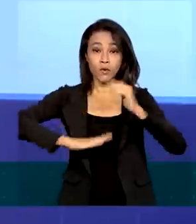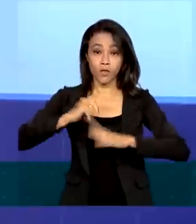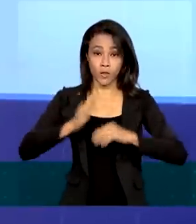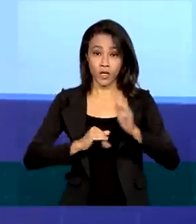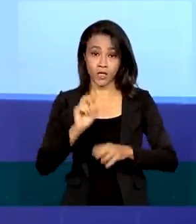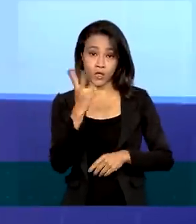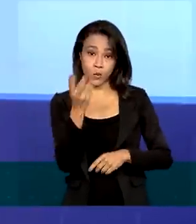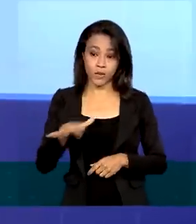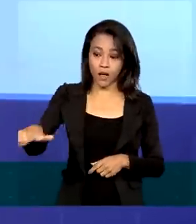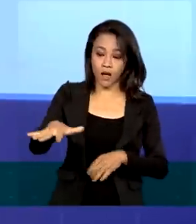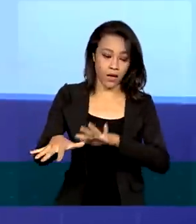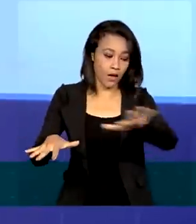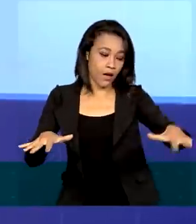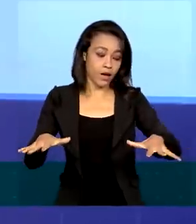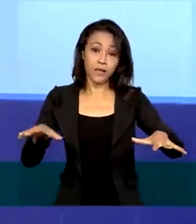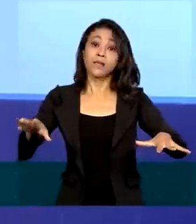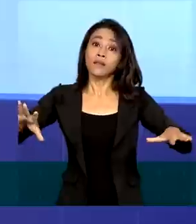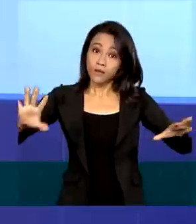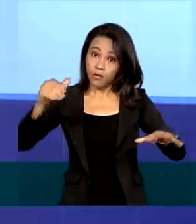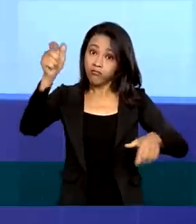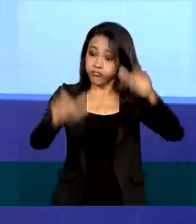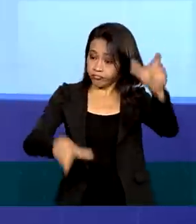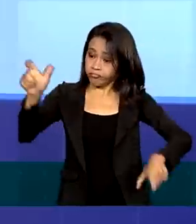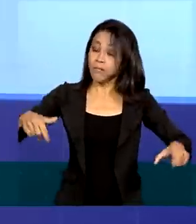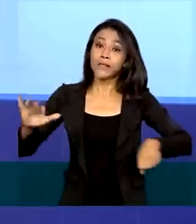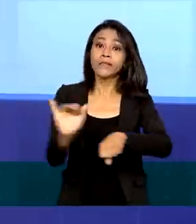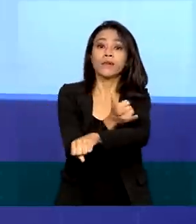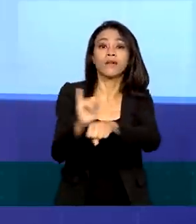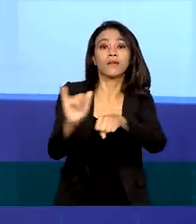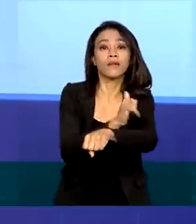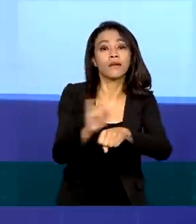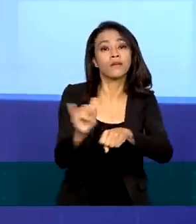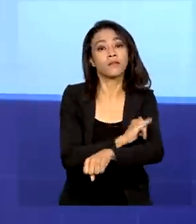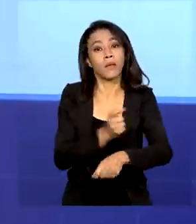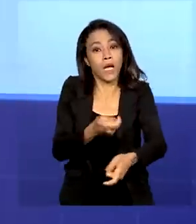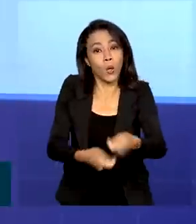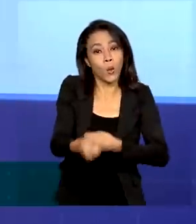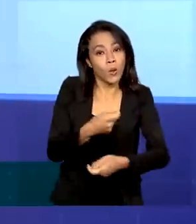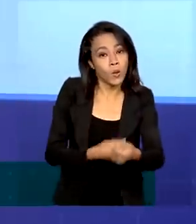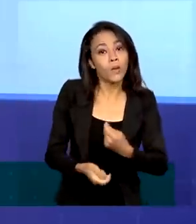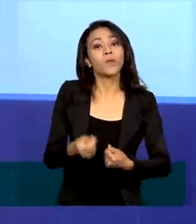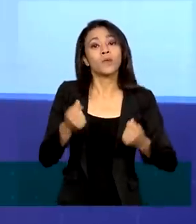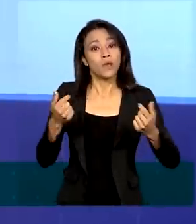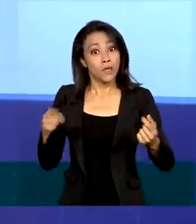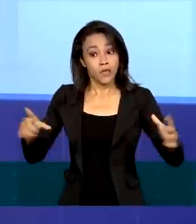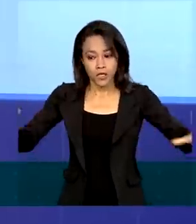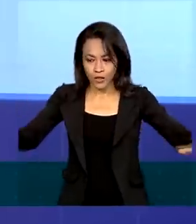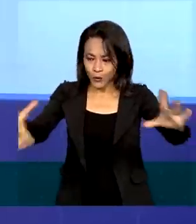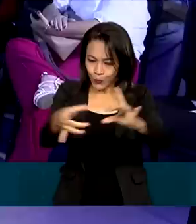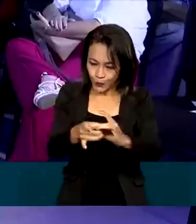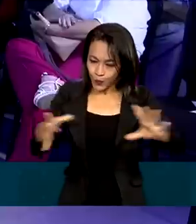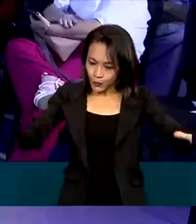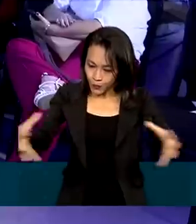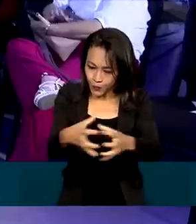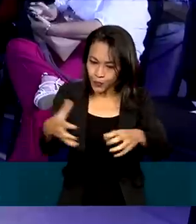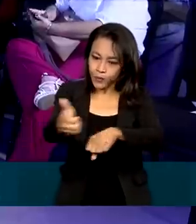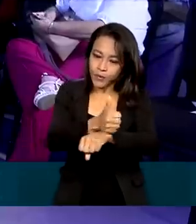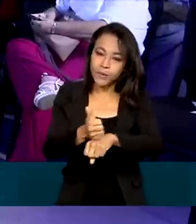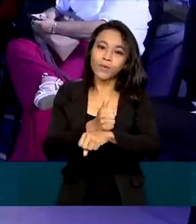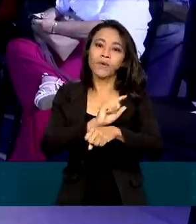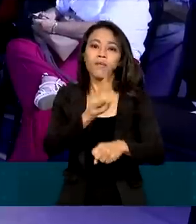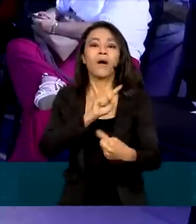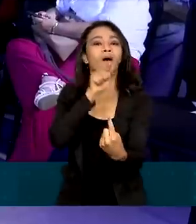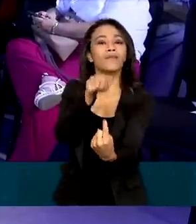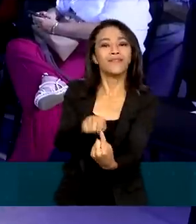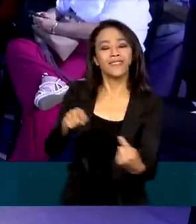tão estratégicas para a qualidade de vida e da economia do país, interajam e se unam em esforço para garantir a promoção